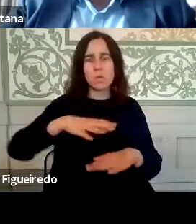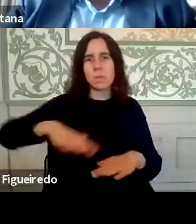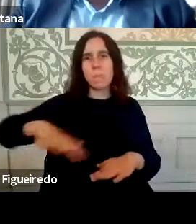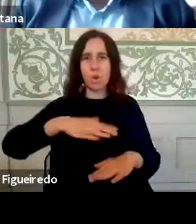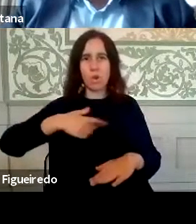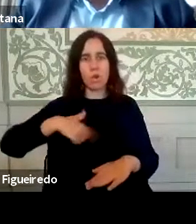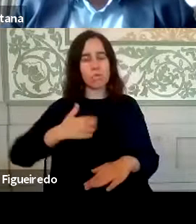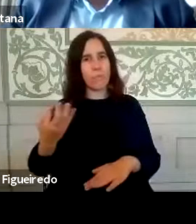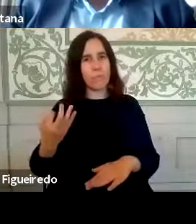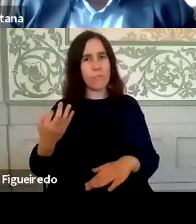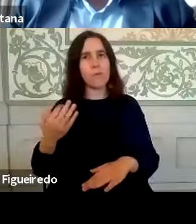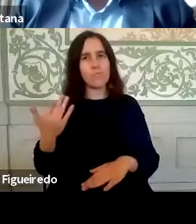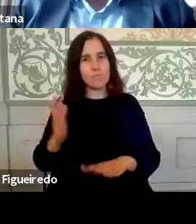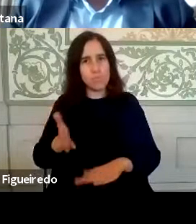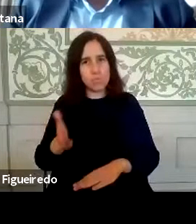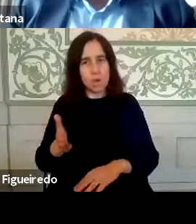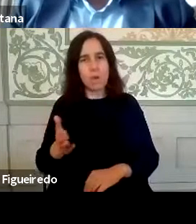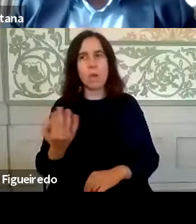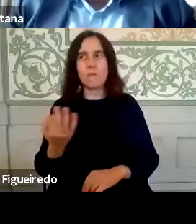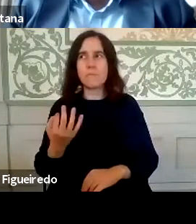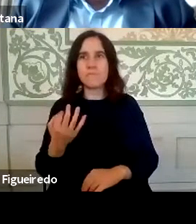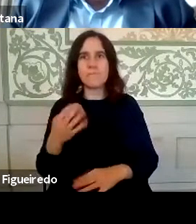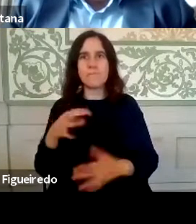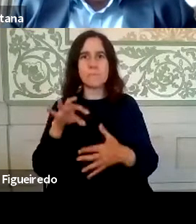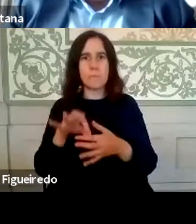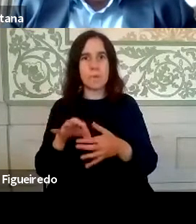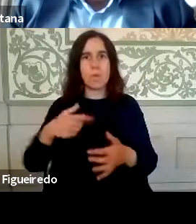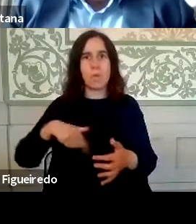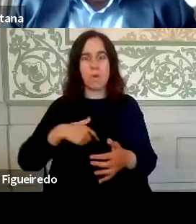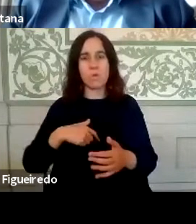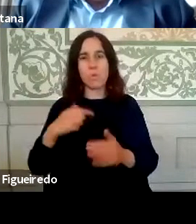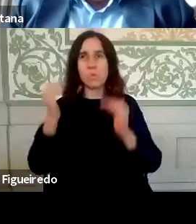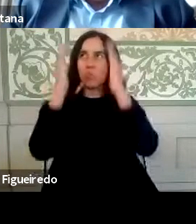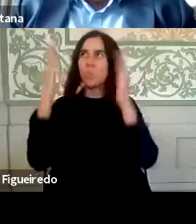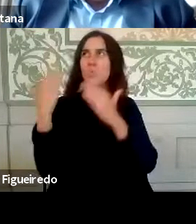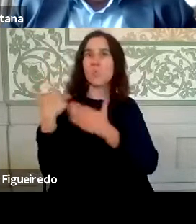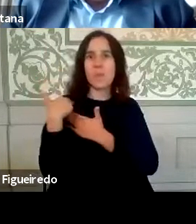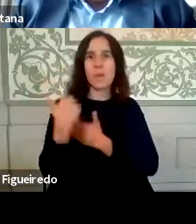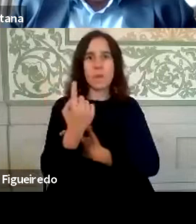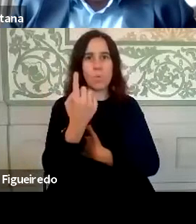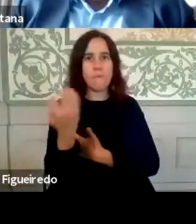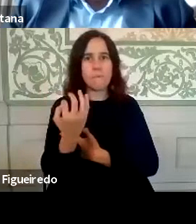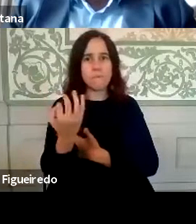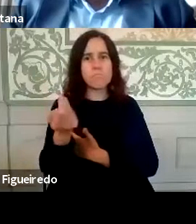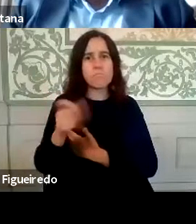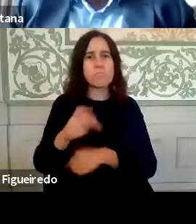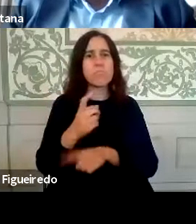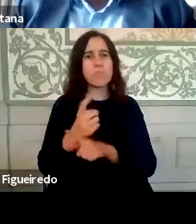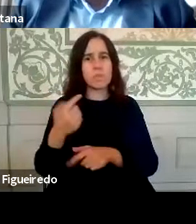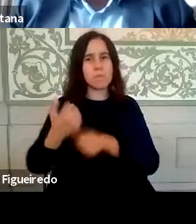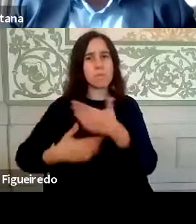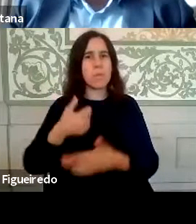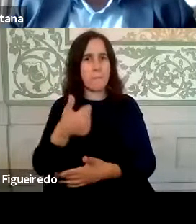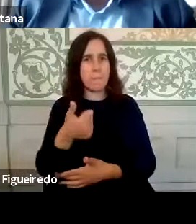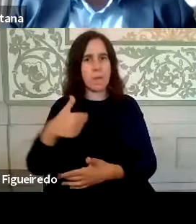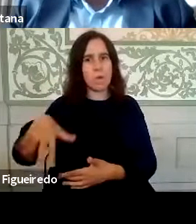tido inputs relativamente às nossas tutelas e eu acho que foi uma das coisas, porque é que também funcionou bem com as nossas